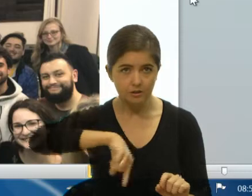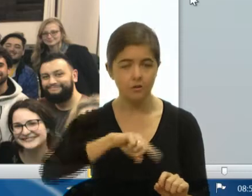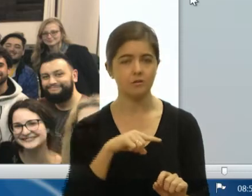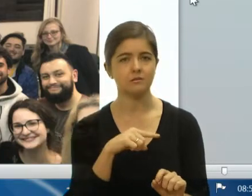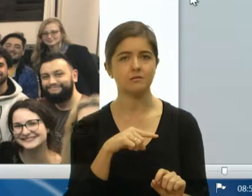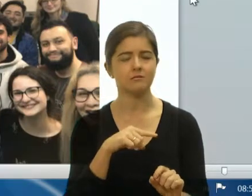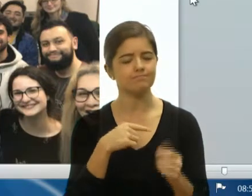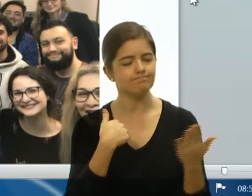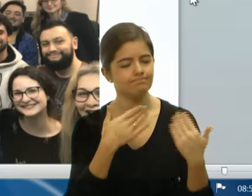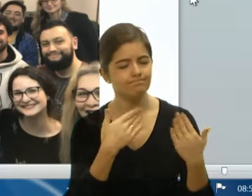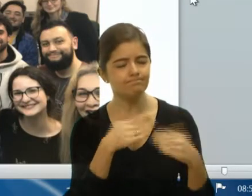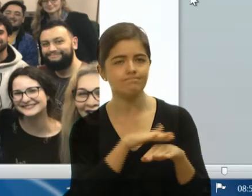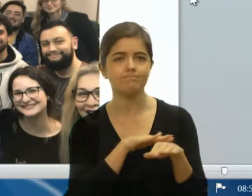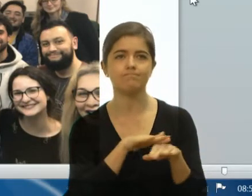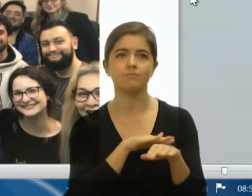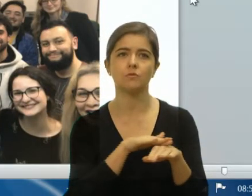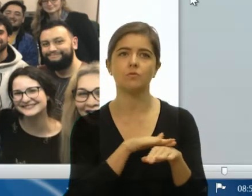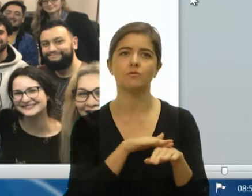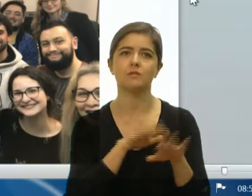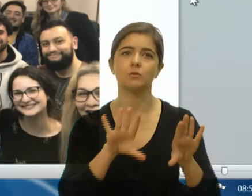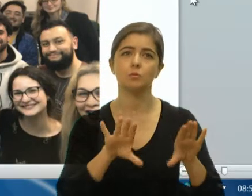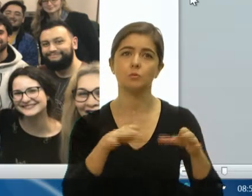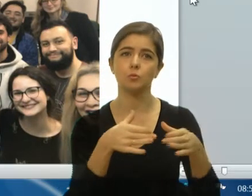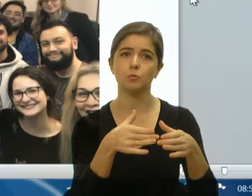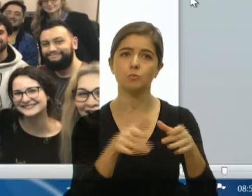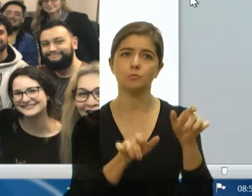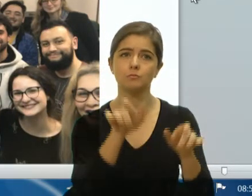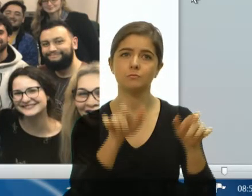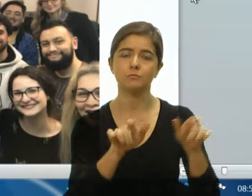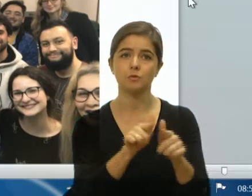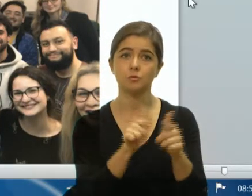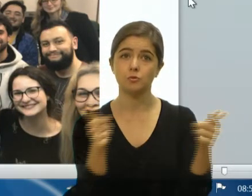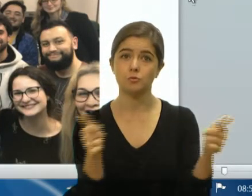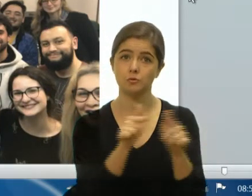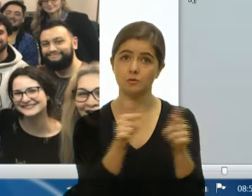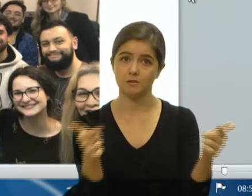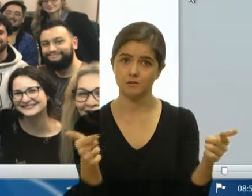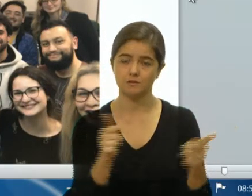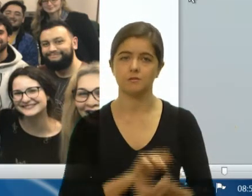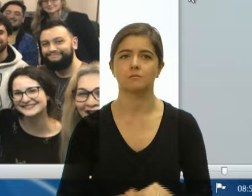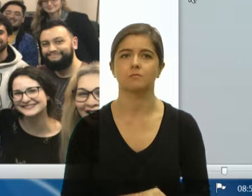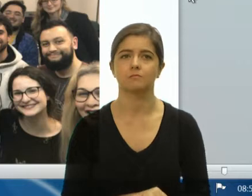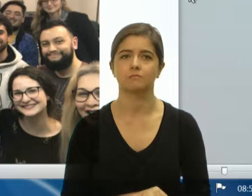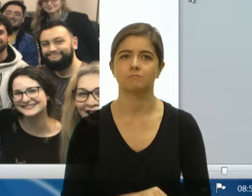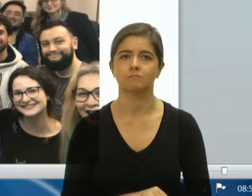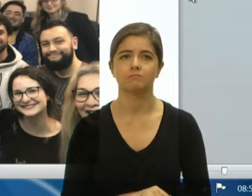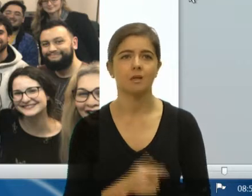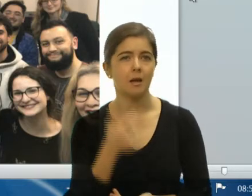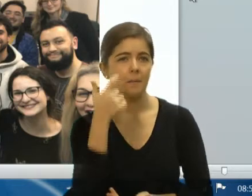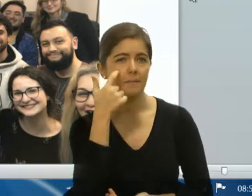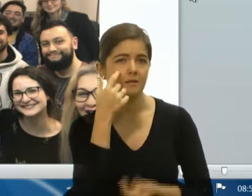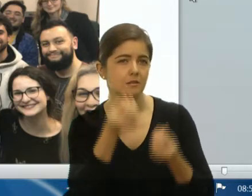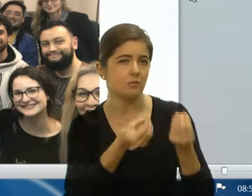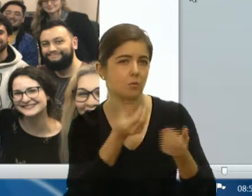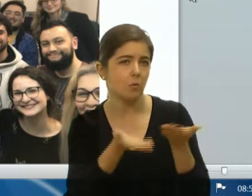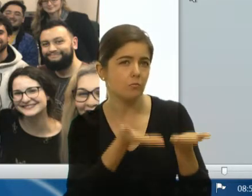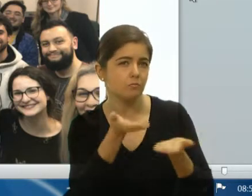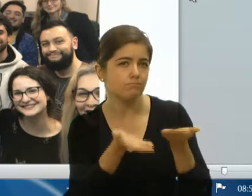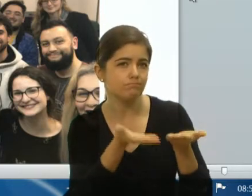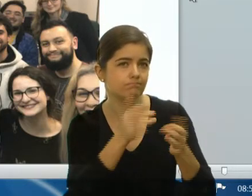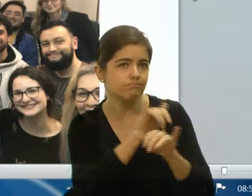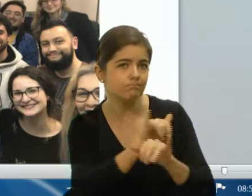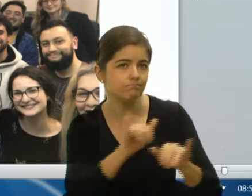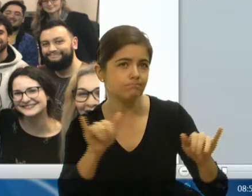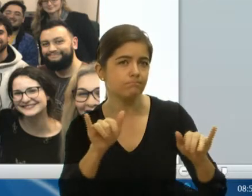estar dialogando com o grupo de jornalismo, inclusive na questão de modos de tratamento da população